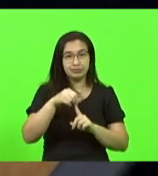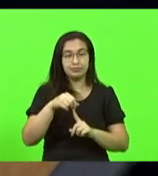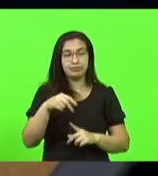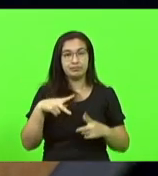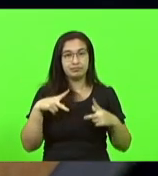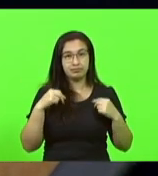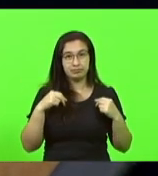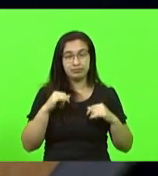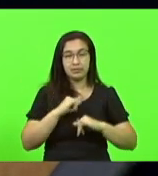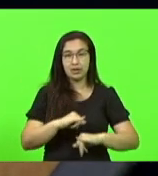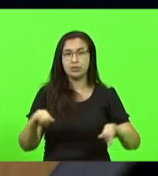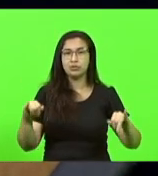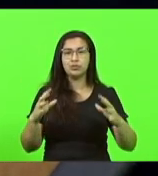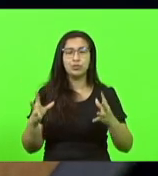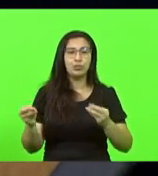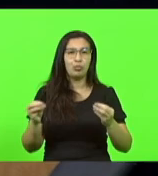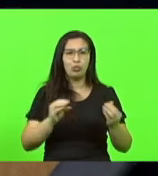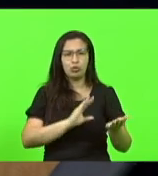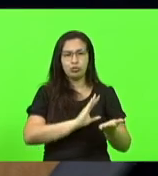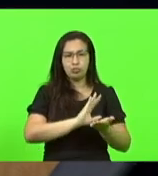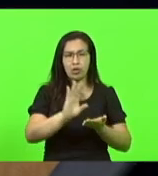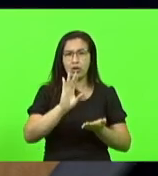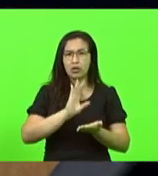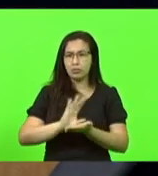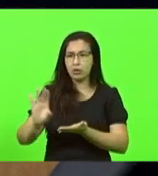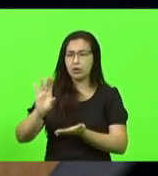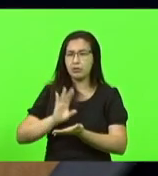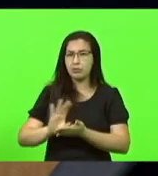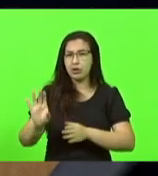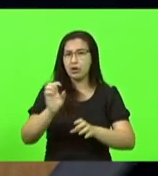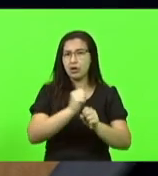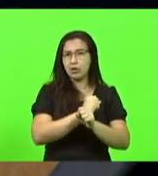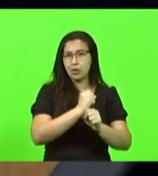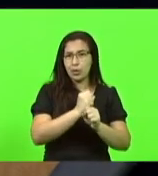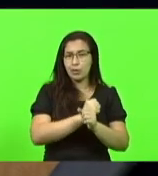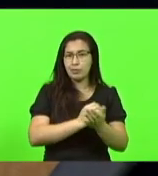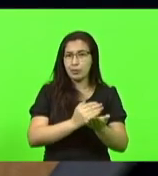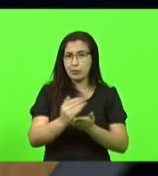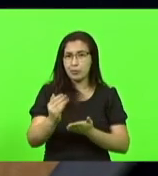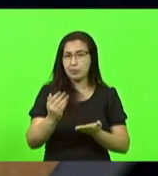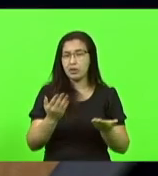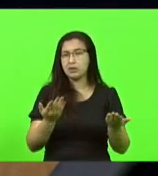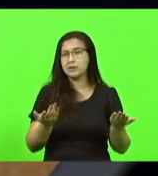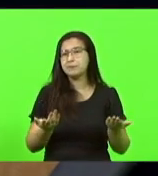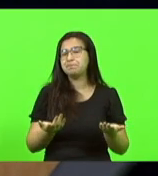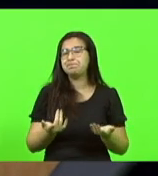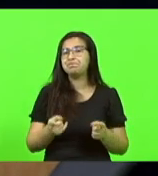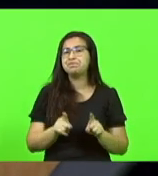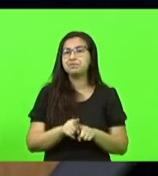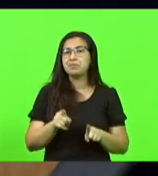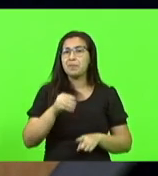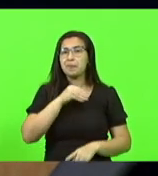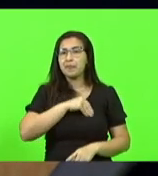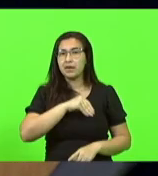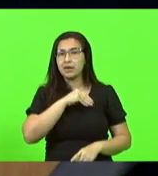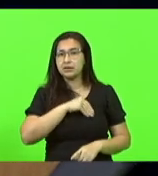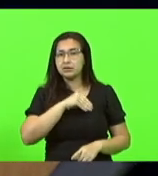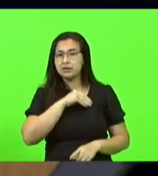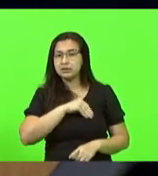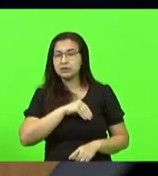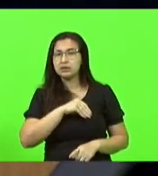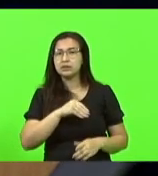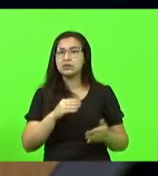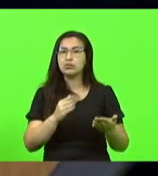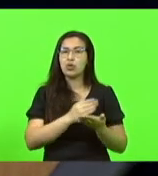de muitas investimentos, de obras, a questão das recomposições salariais, que